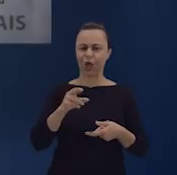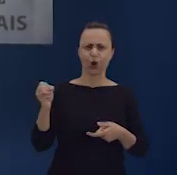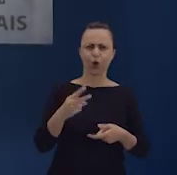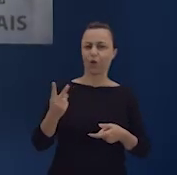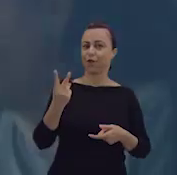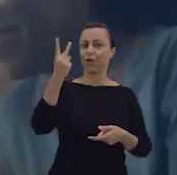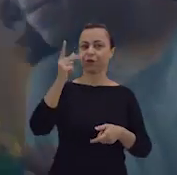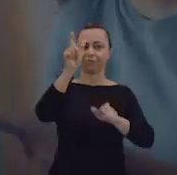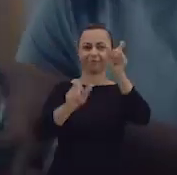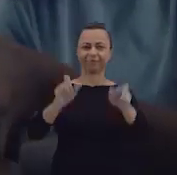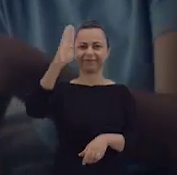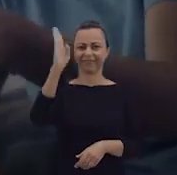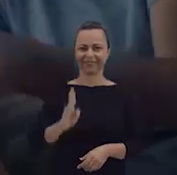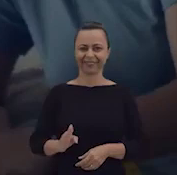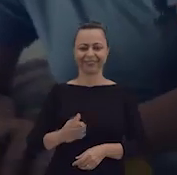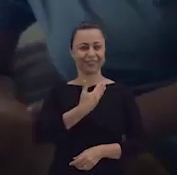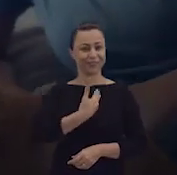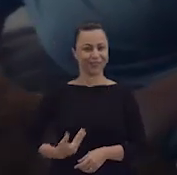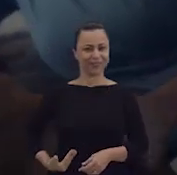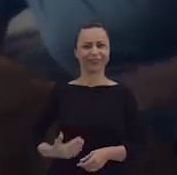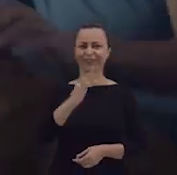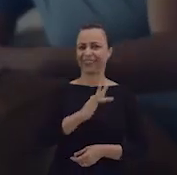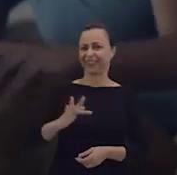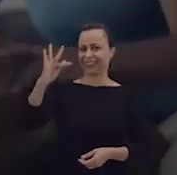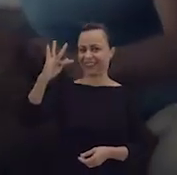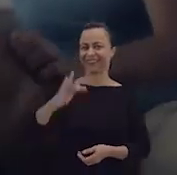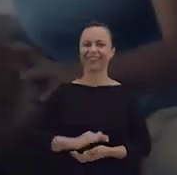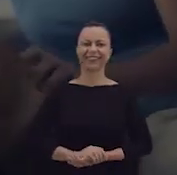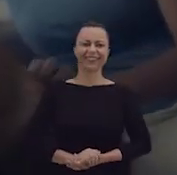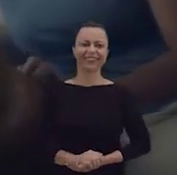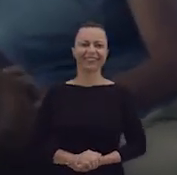novo valor para os brasileiros. Governo Federal.